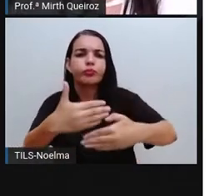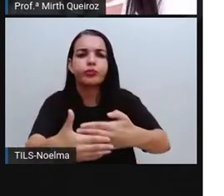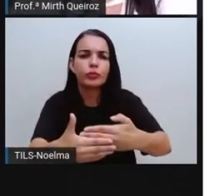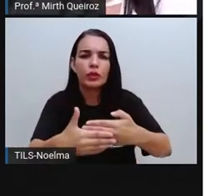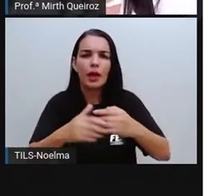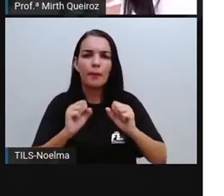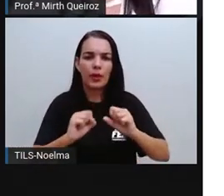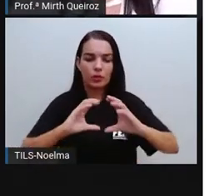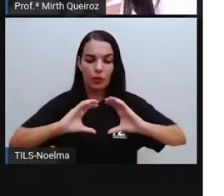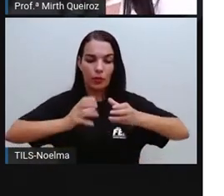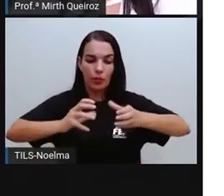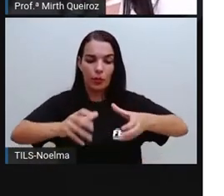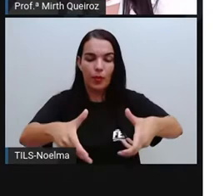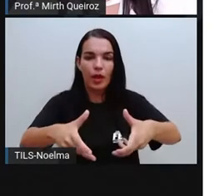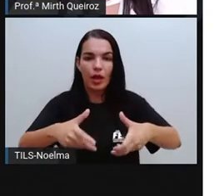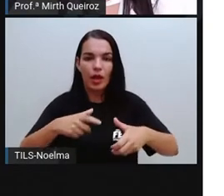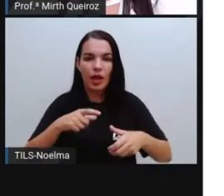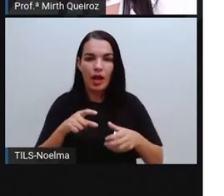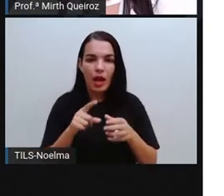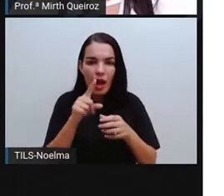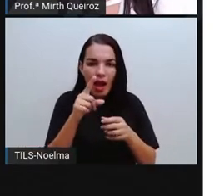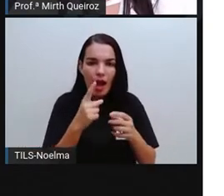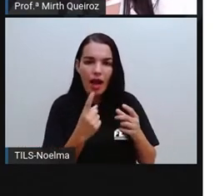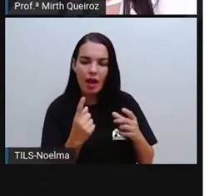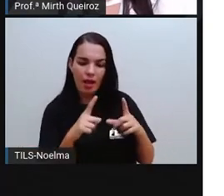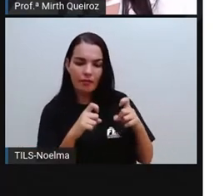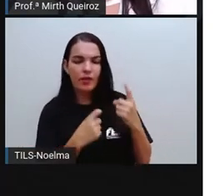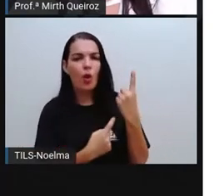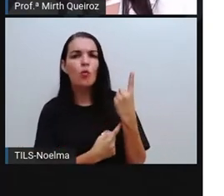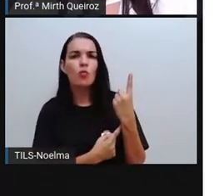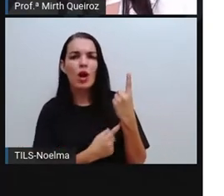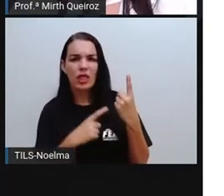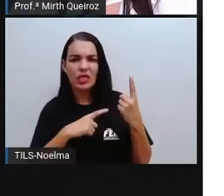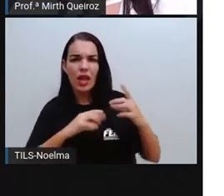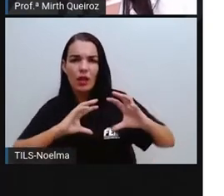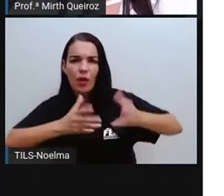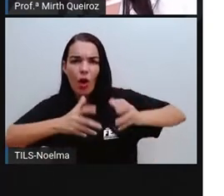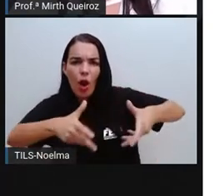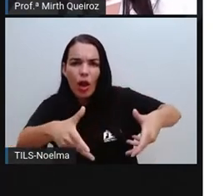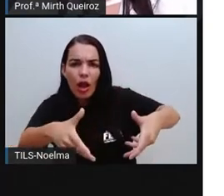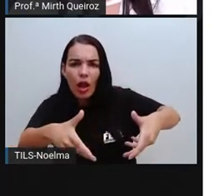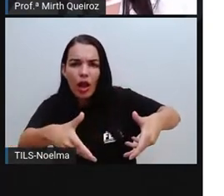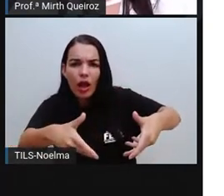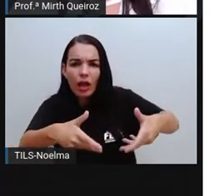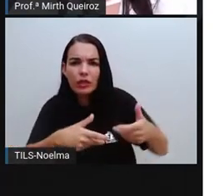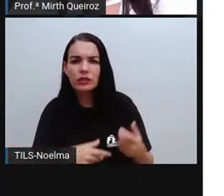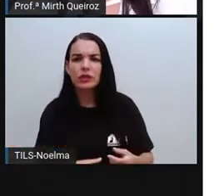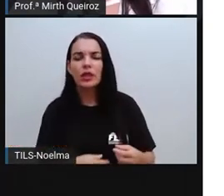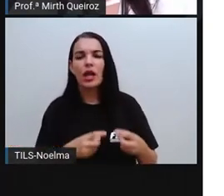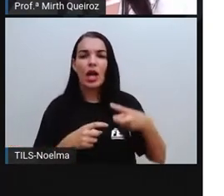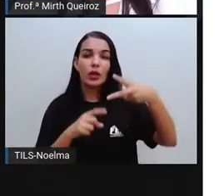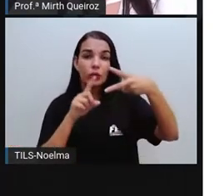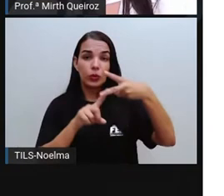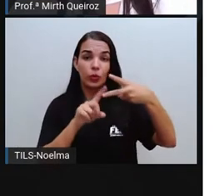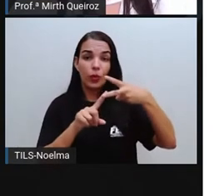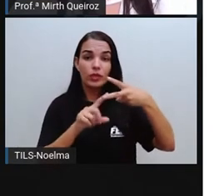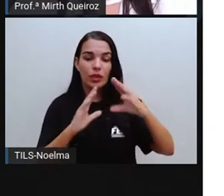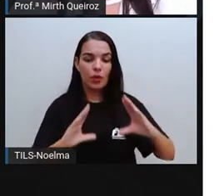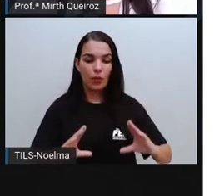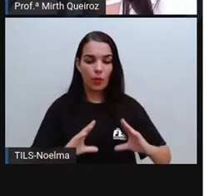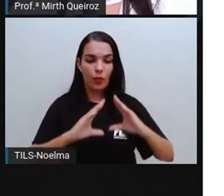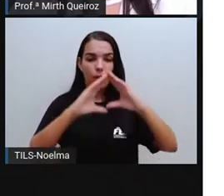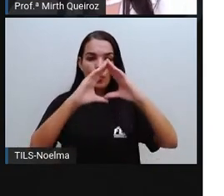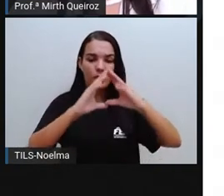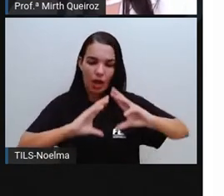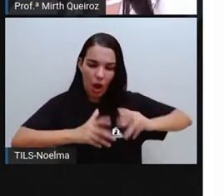que a figura 1 rola? A figura 1 é o quê? É um cubo, né? Nós temos outra figura aqui que é um cone, a figura